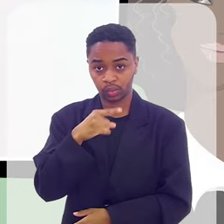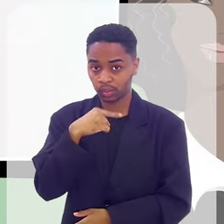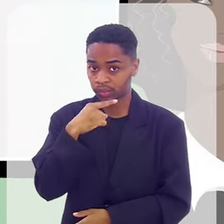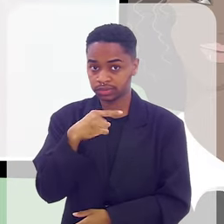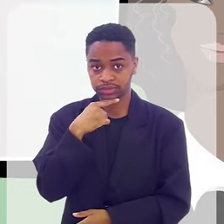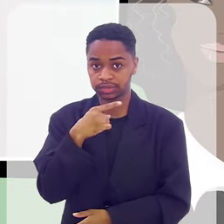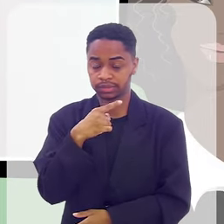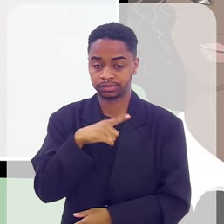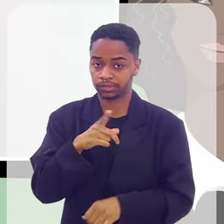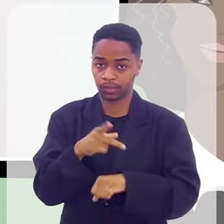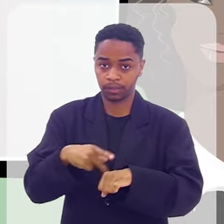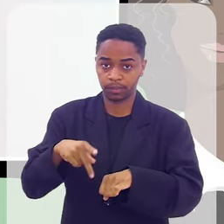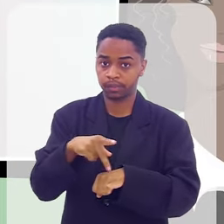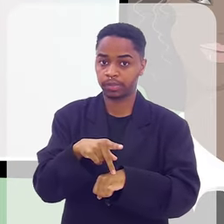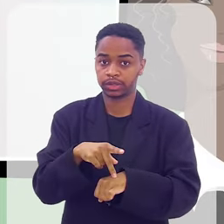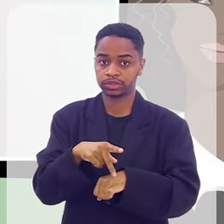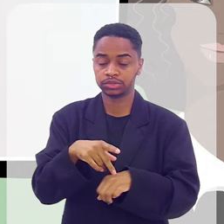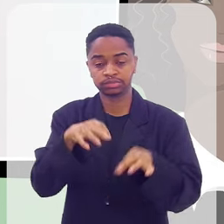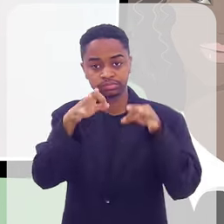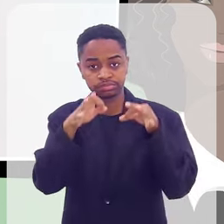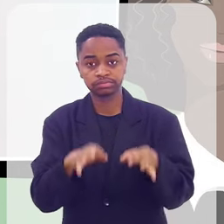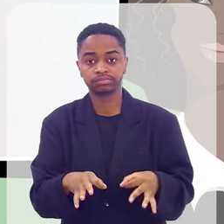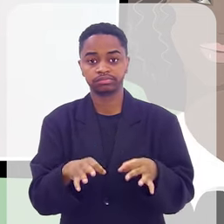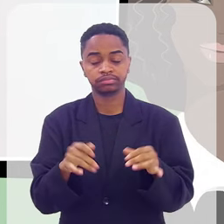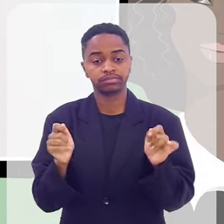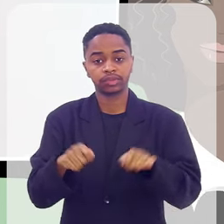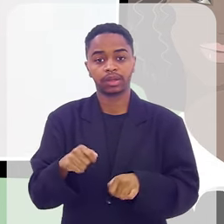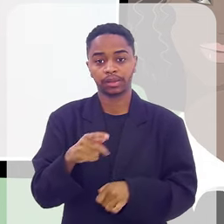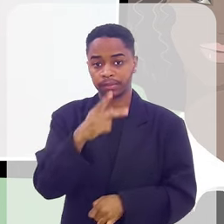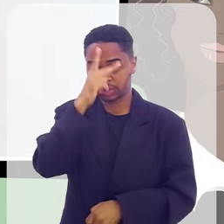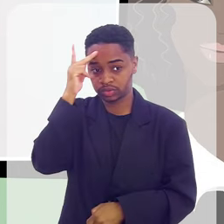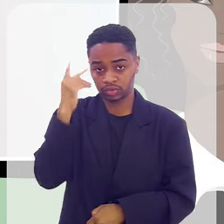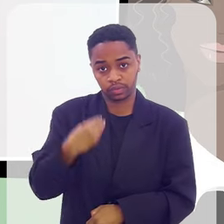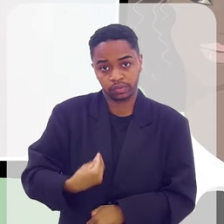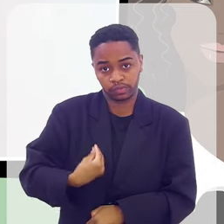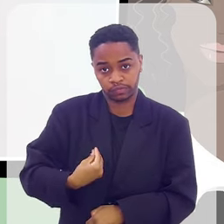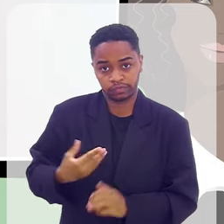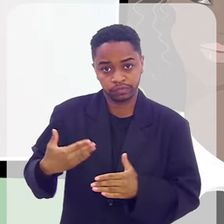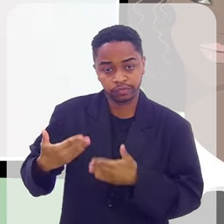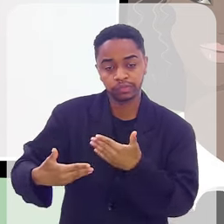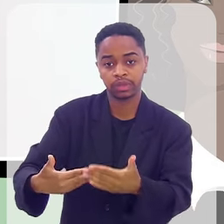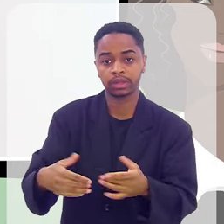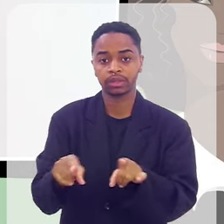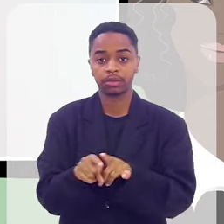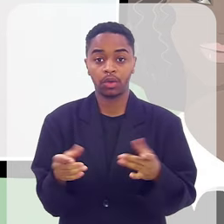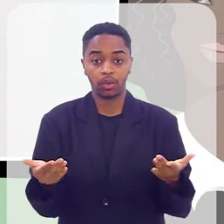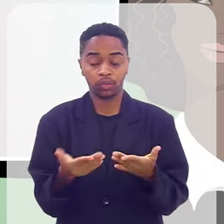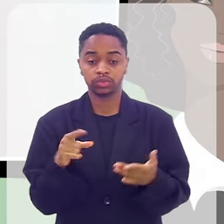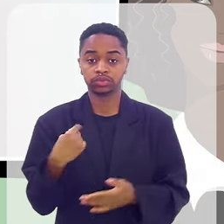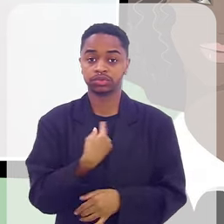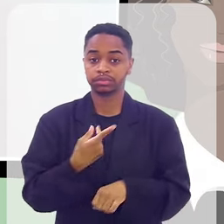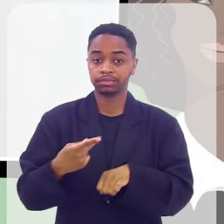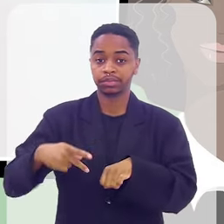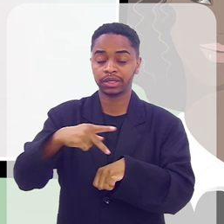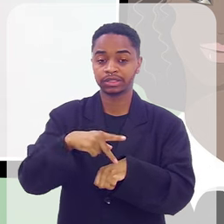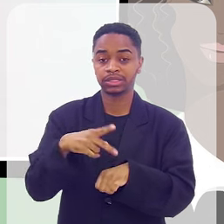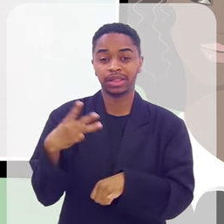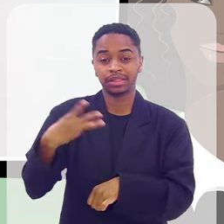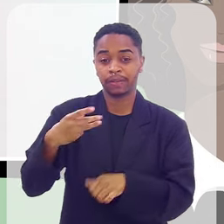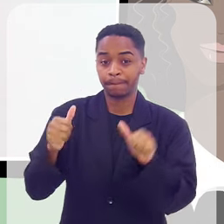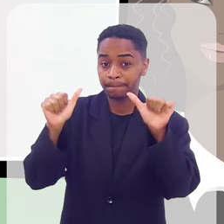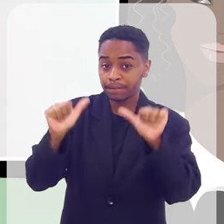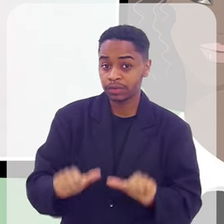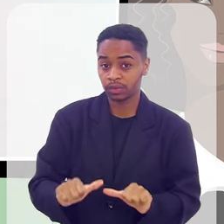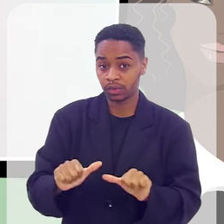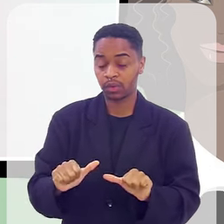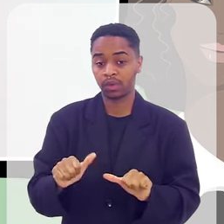ter uma condição de um país digno das pessoas partirem. Hoje, o nosso país é o terceiro pior país